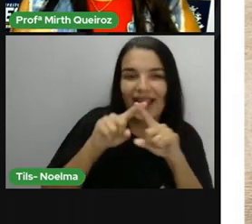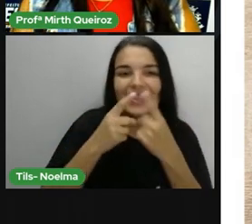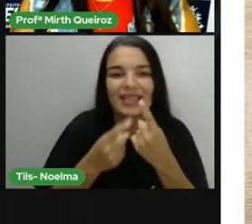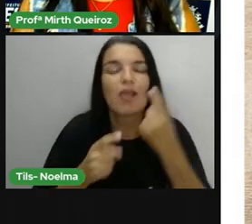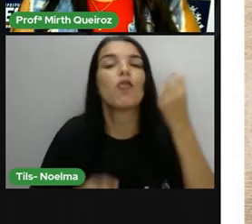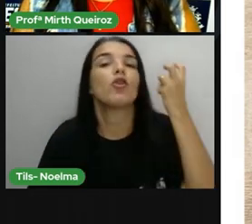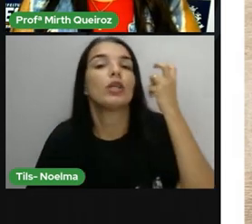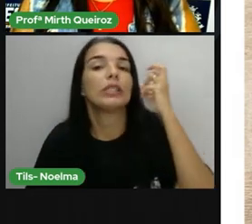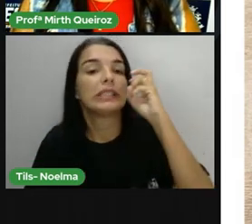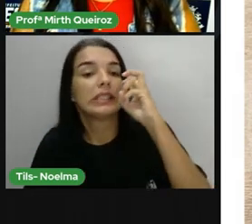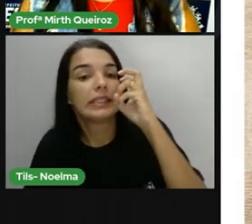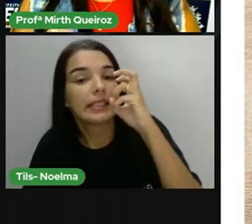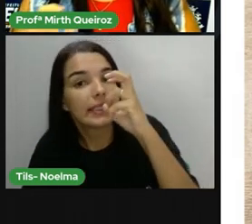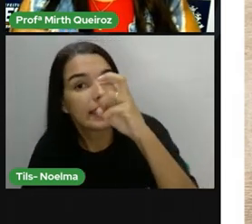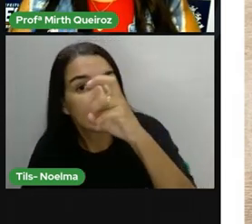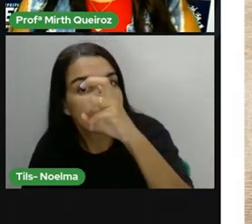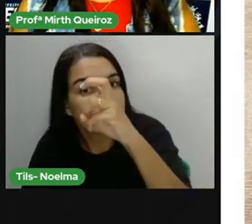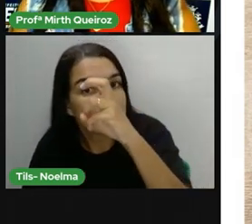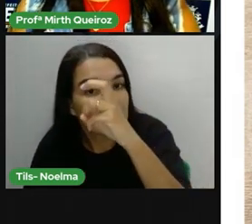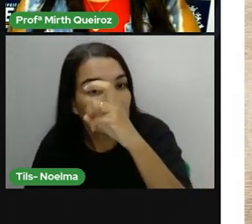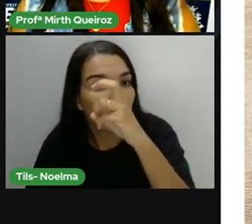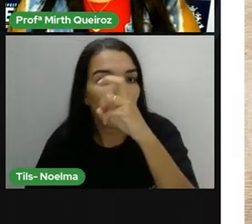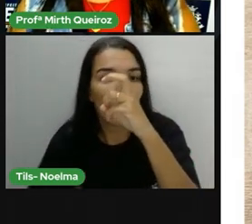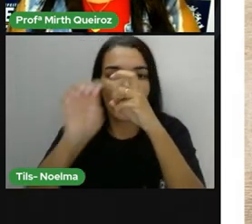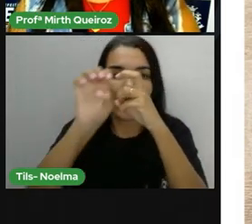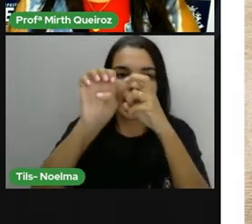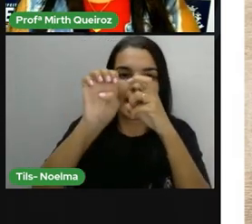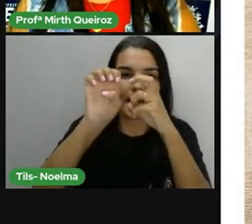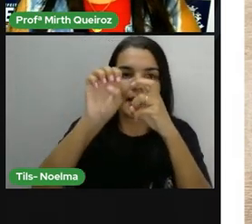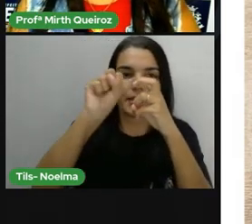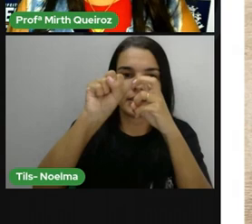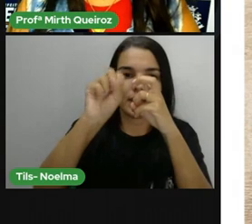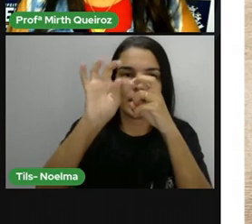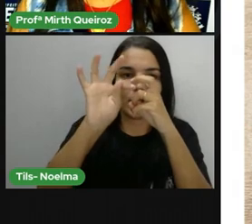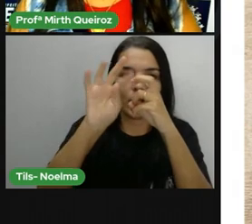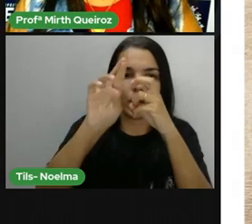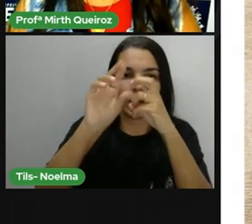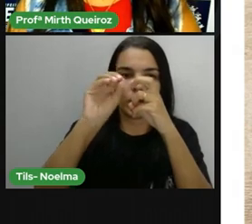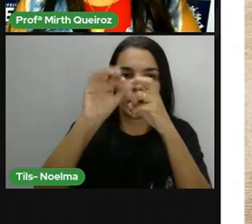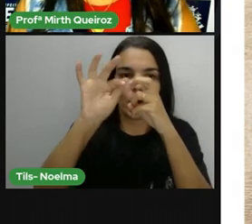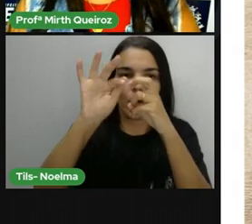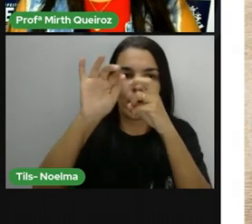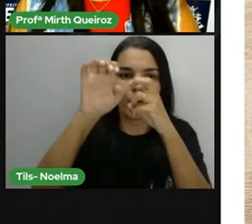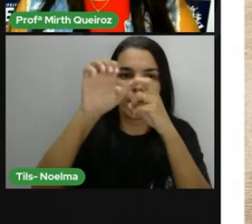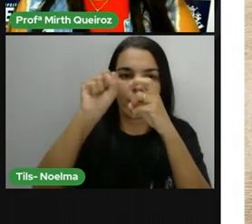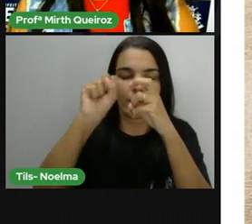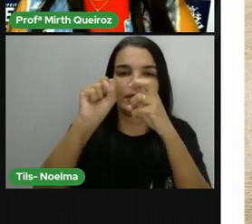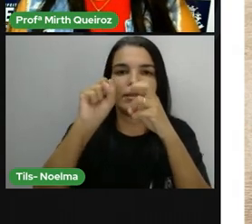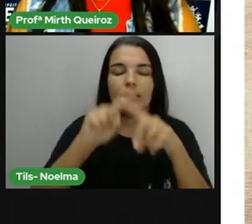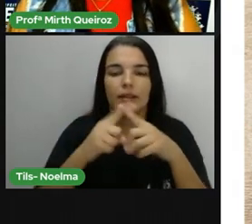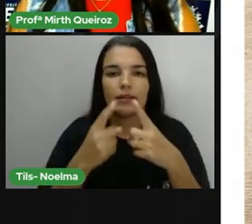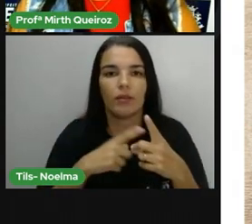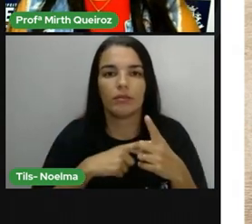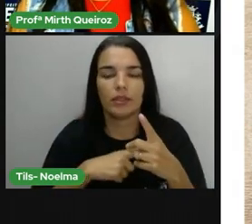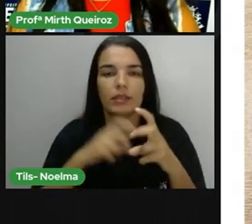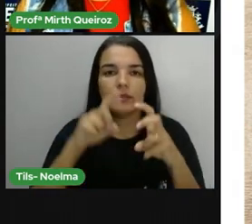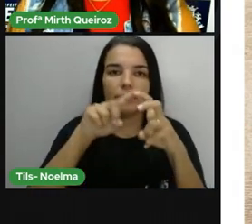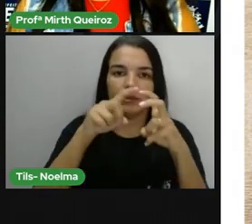quatro versos nesse poema aí forma uma estrofe. Nós temos, assim, cinco